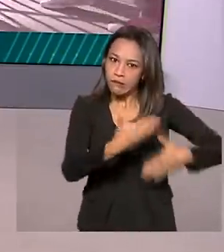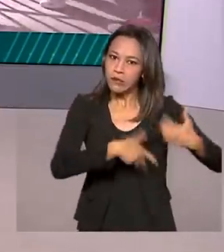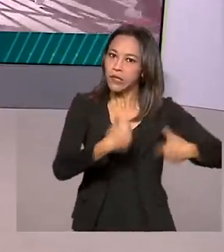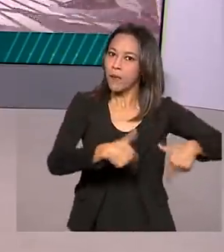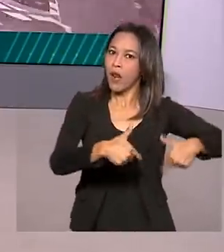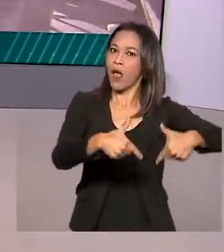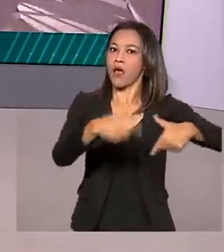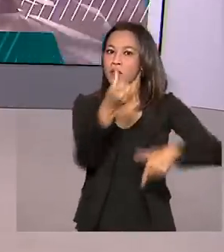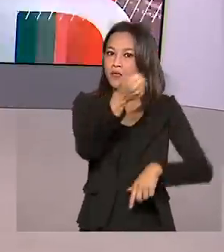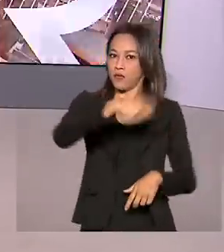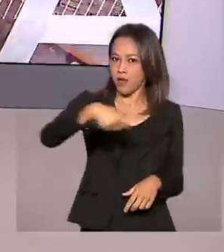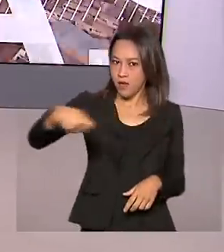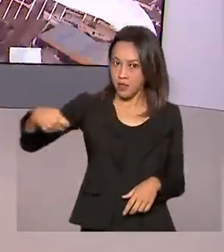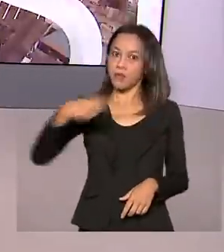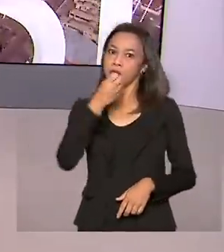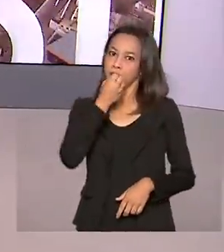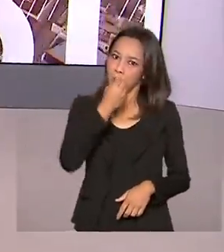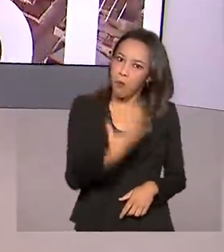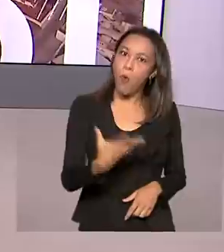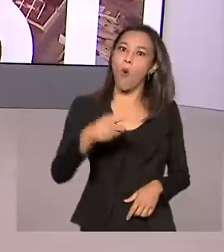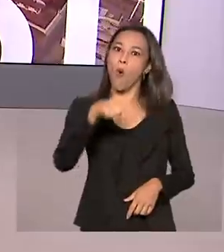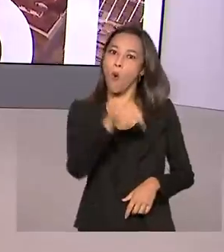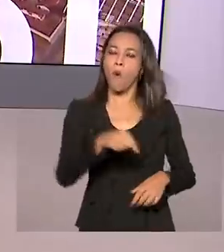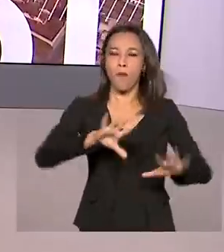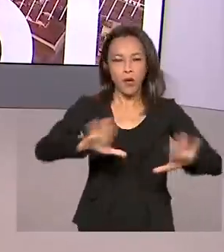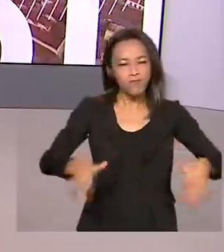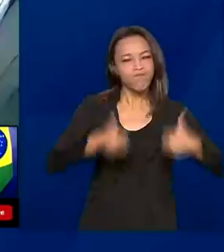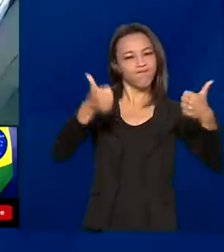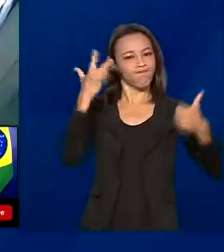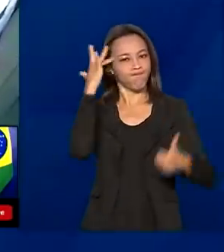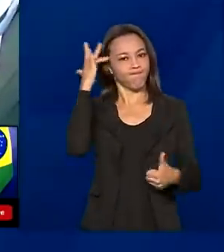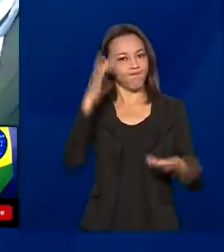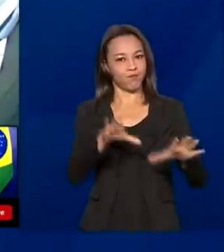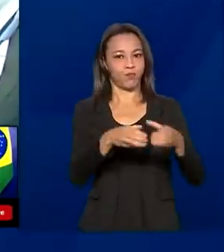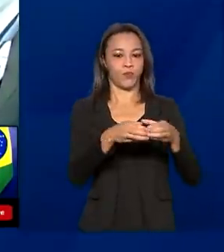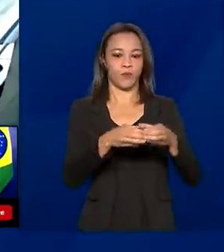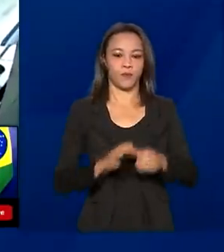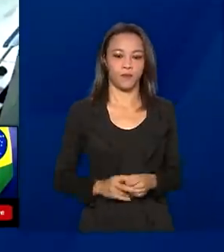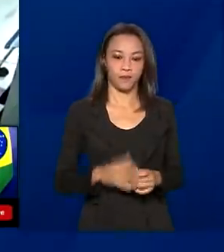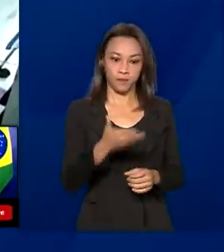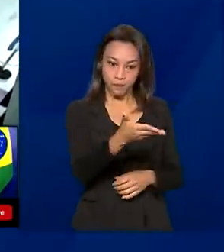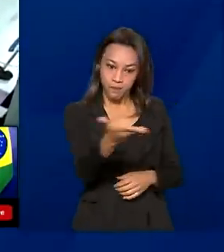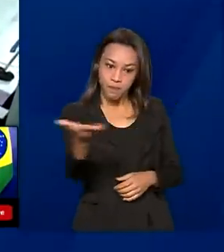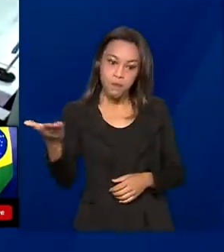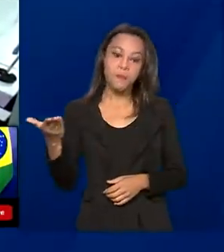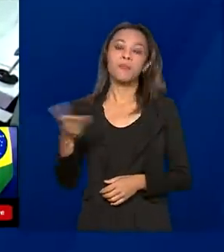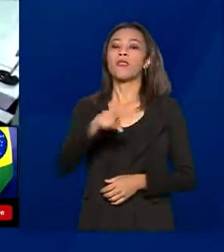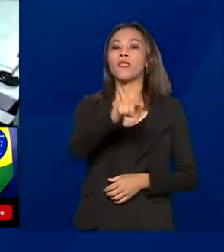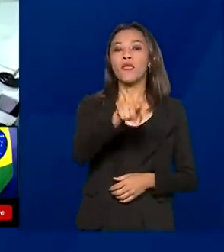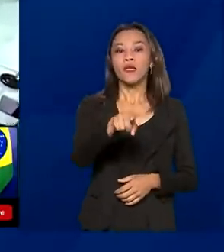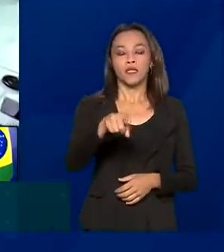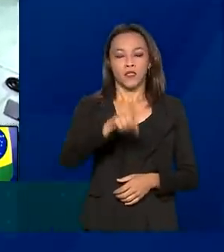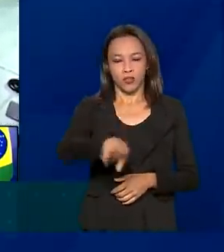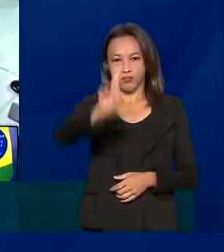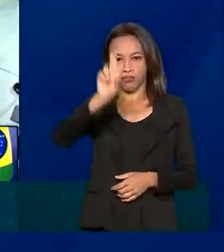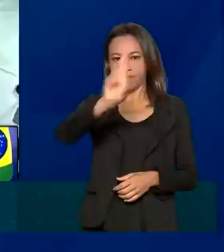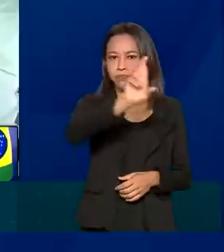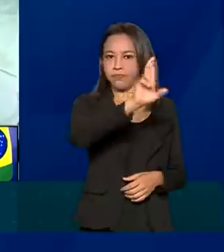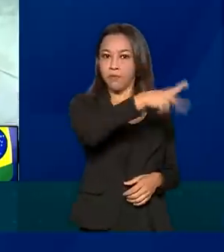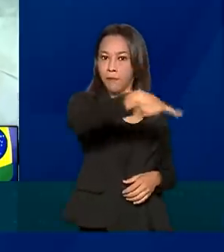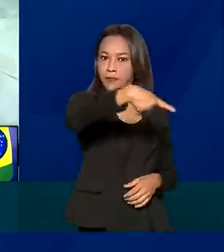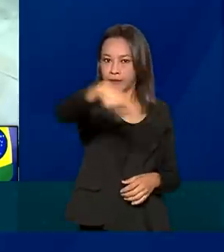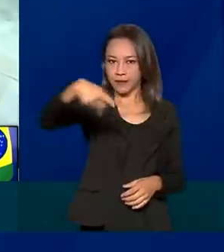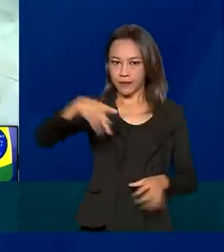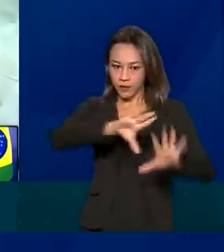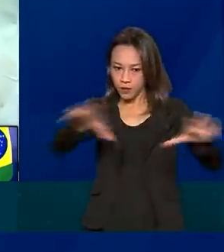para que o bloco seja instrumento para a modernidade. A 58ª cúpula de chefes de Estado do